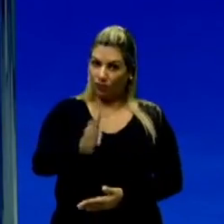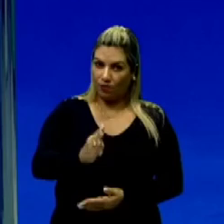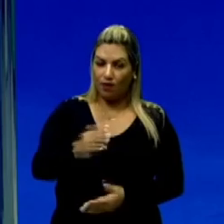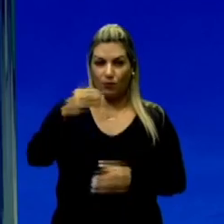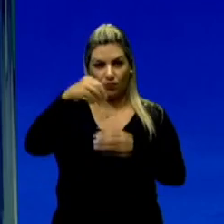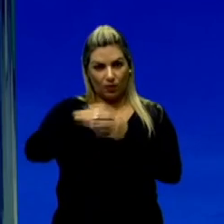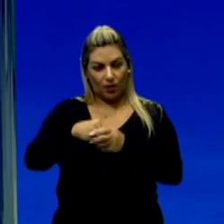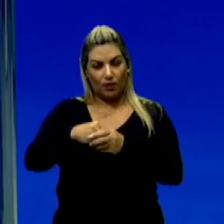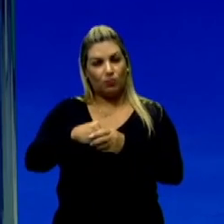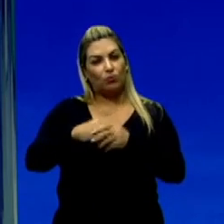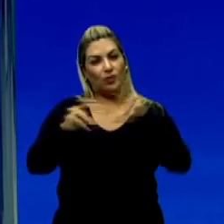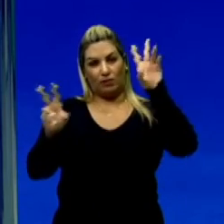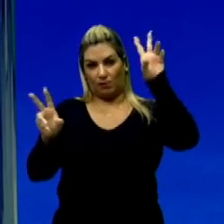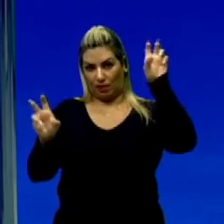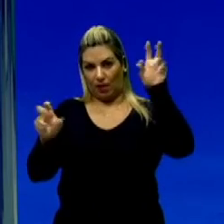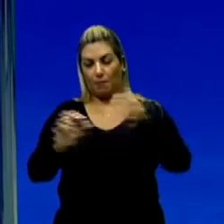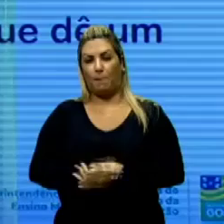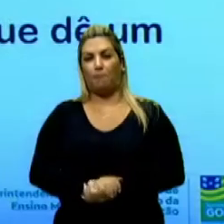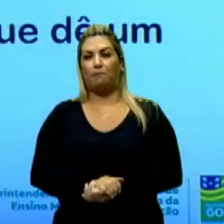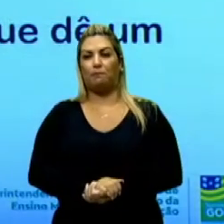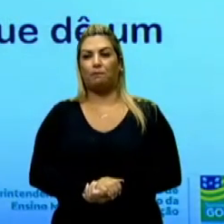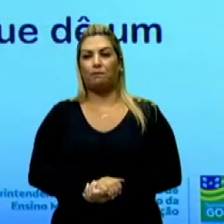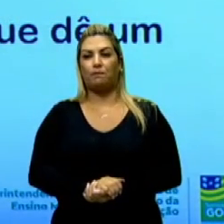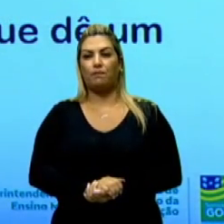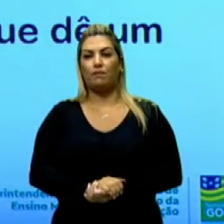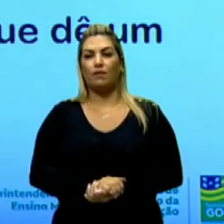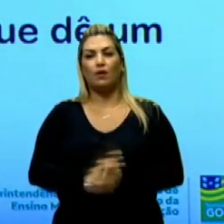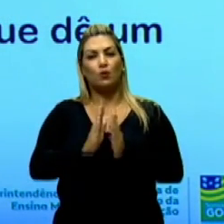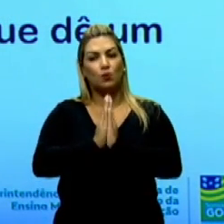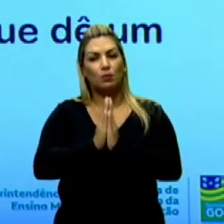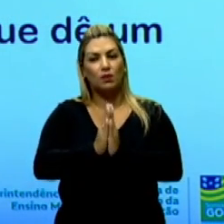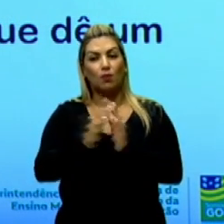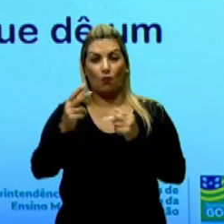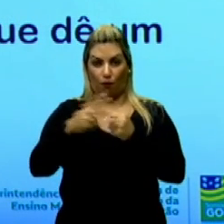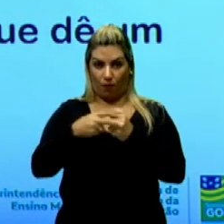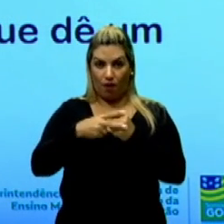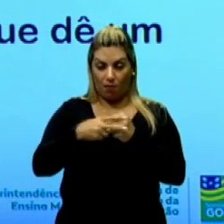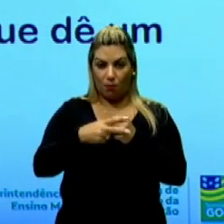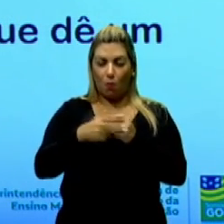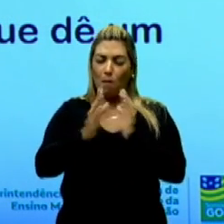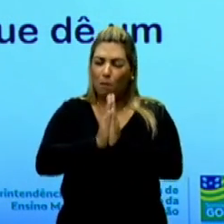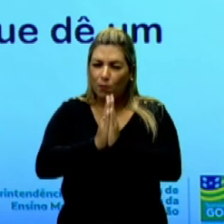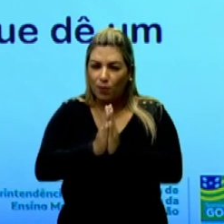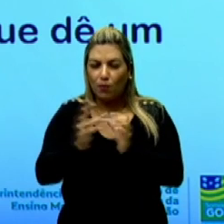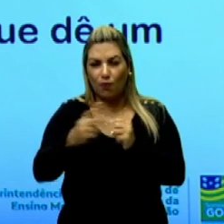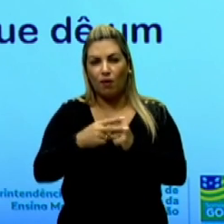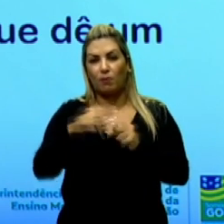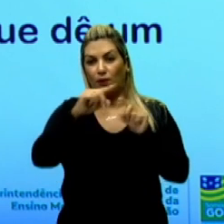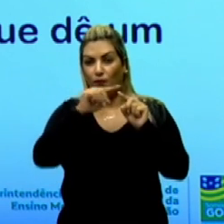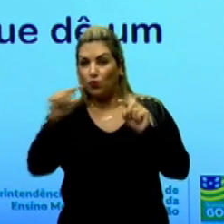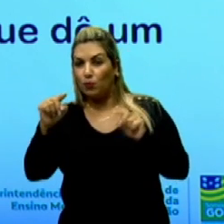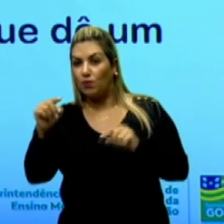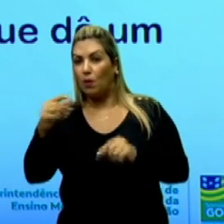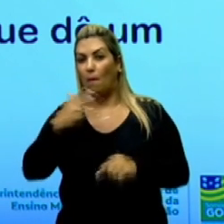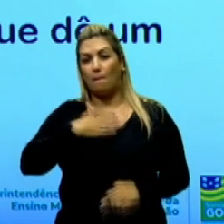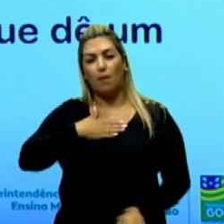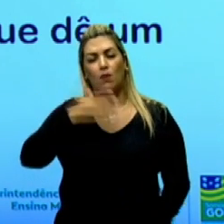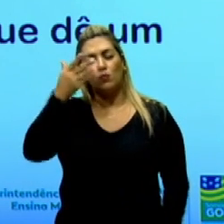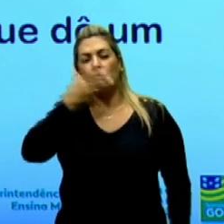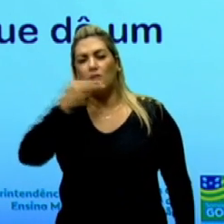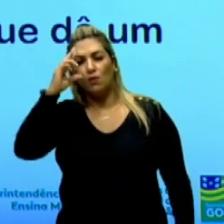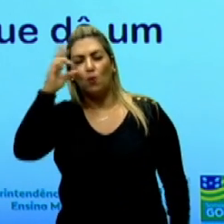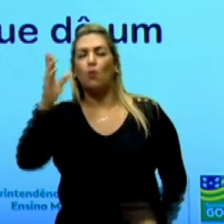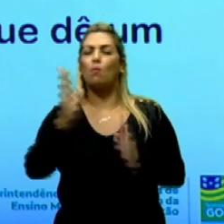dentro desse enredo. Suplicou o verbo de elocução, dois pontos. E, em seguida, nós temos o travessão. Meu senhor,